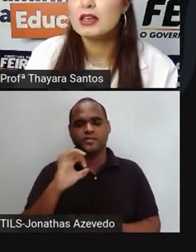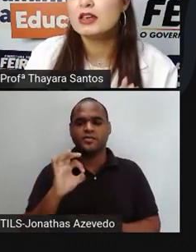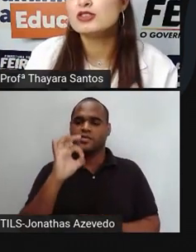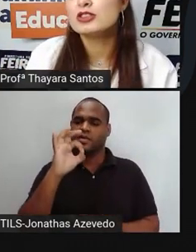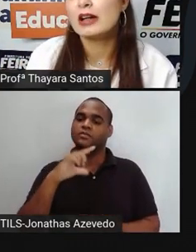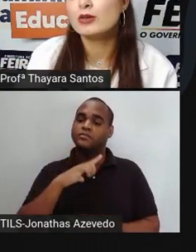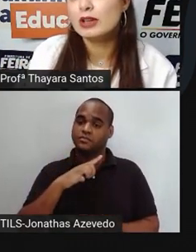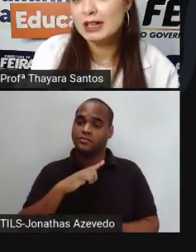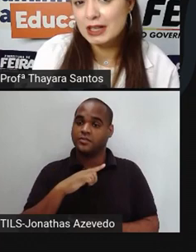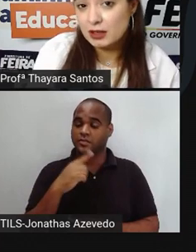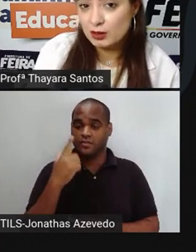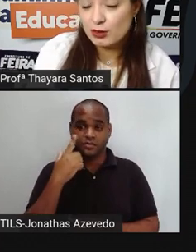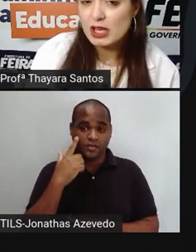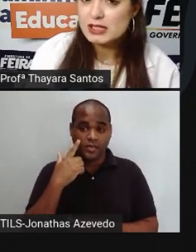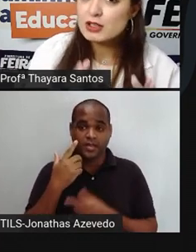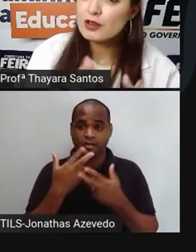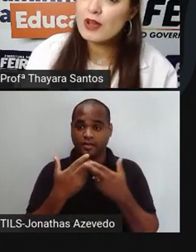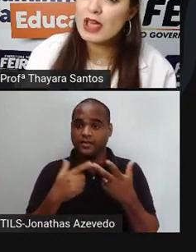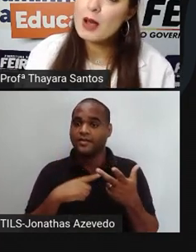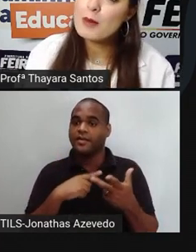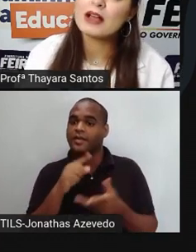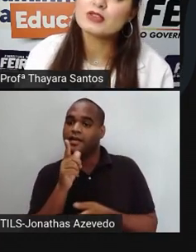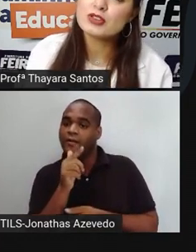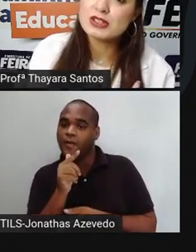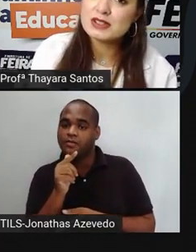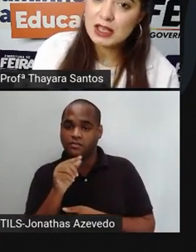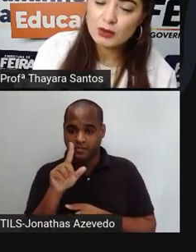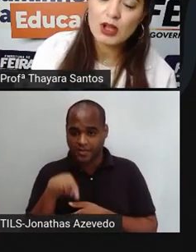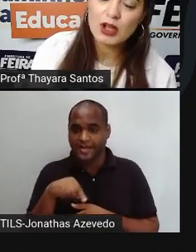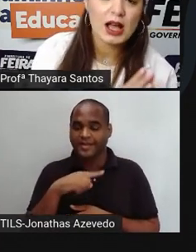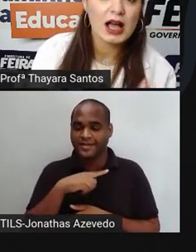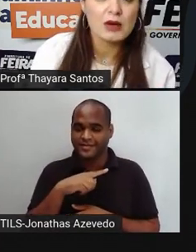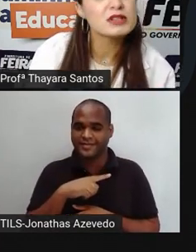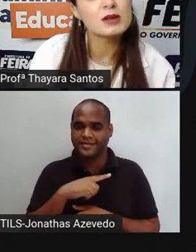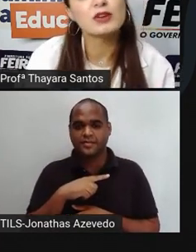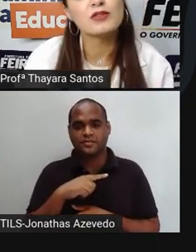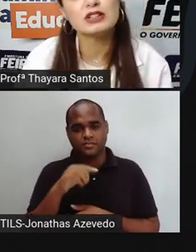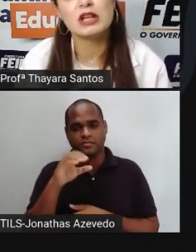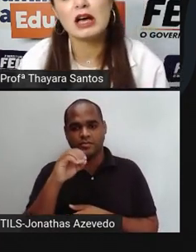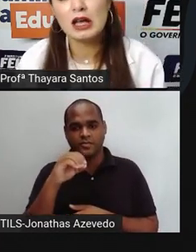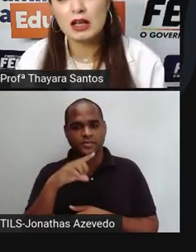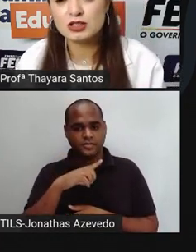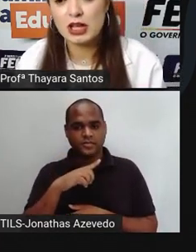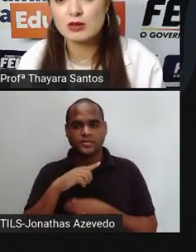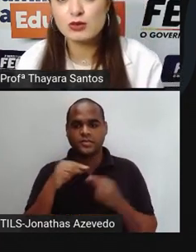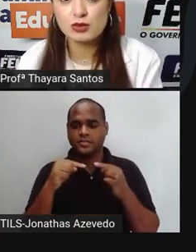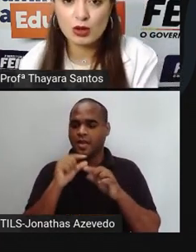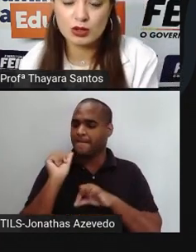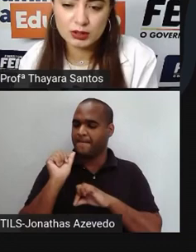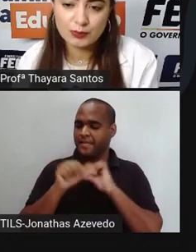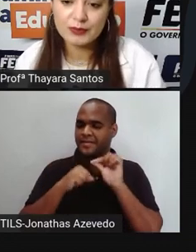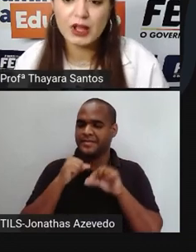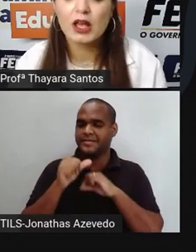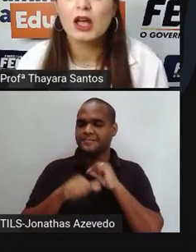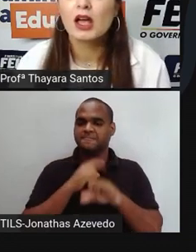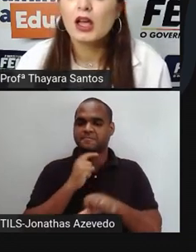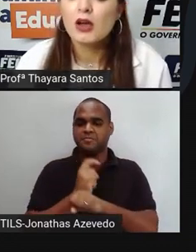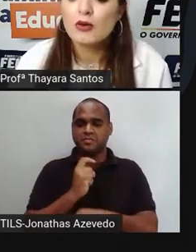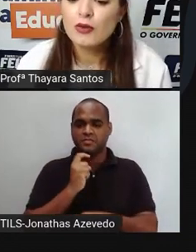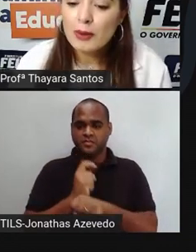em estado líquido. Se estiver abaixo de 0, a água sempre vai estar em estado sólido.